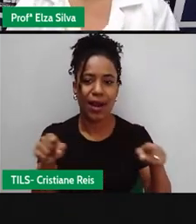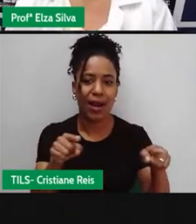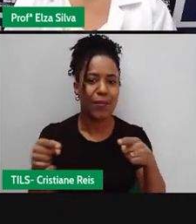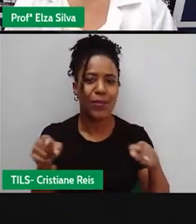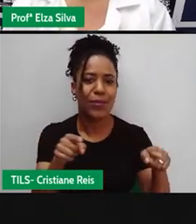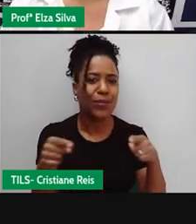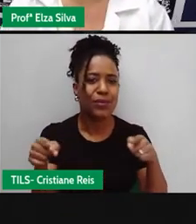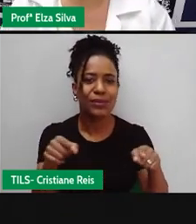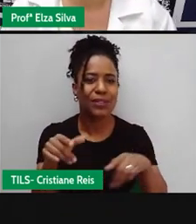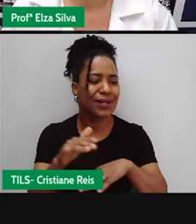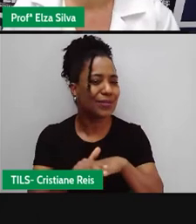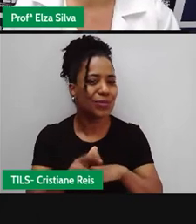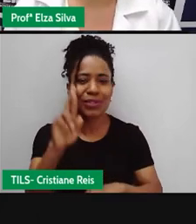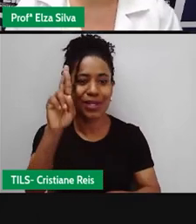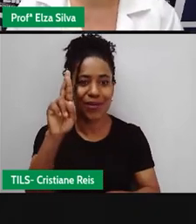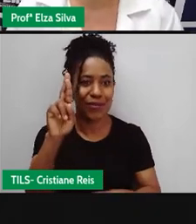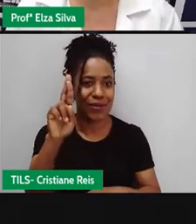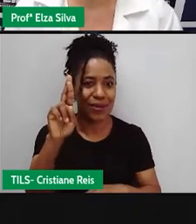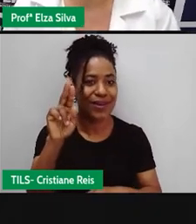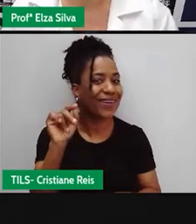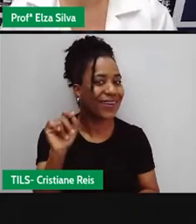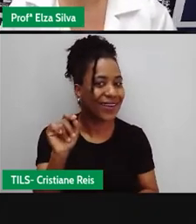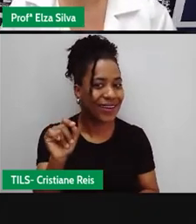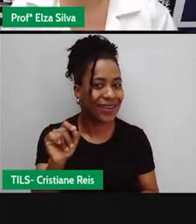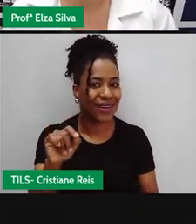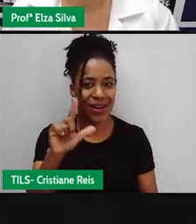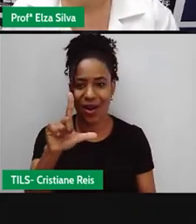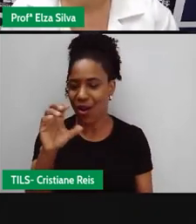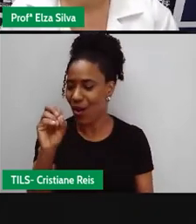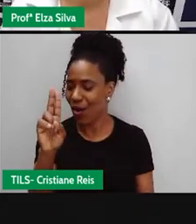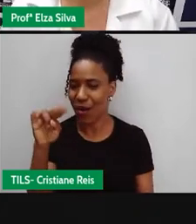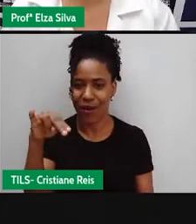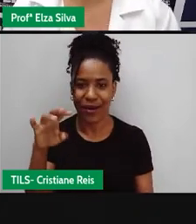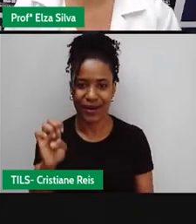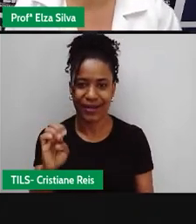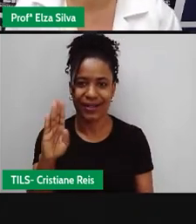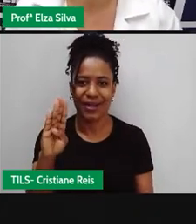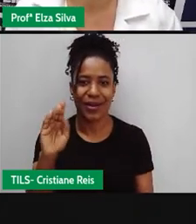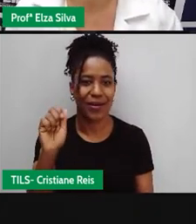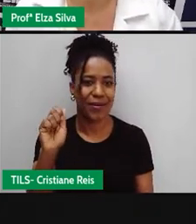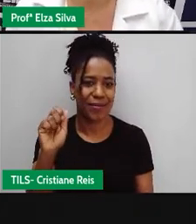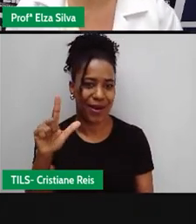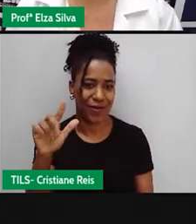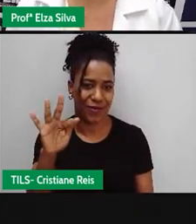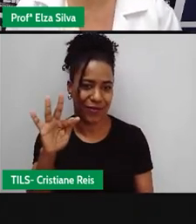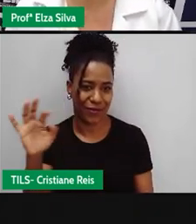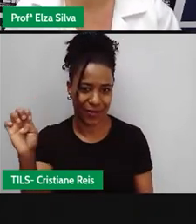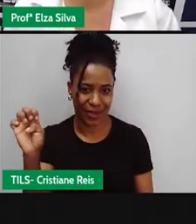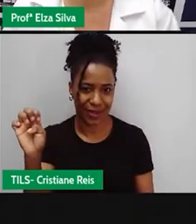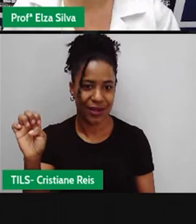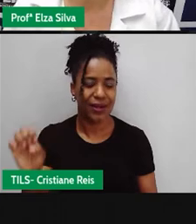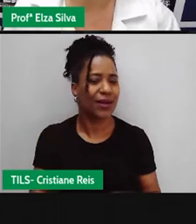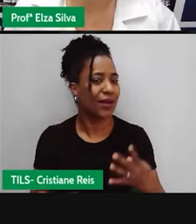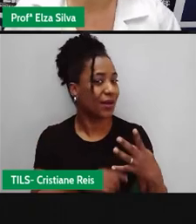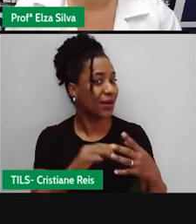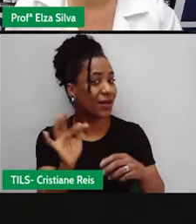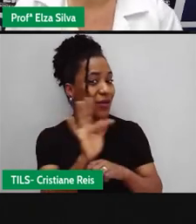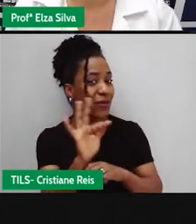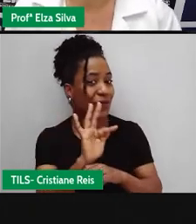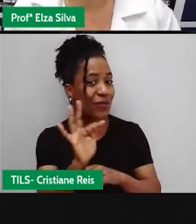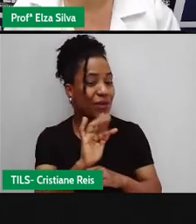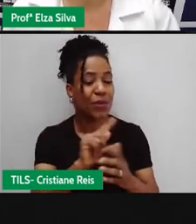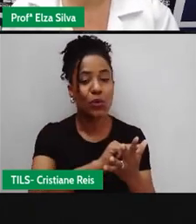filme Missão Impossível De quem é? Lorne Boff E o filme Pertence aos gêneros Action